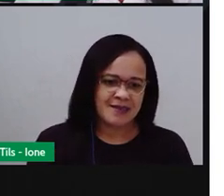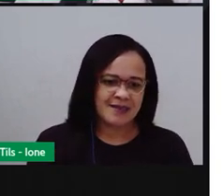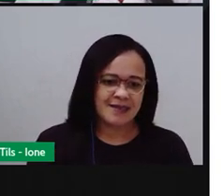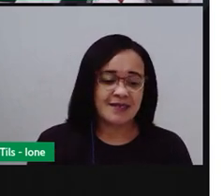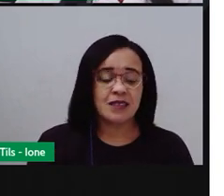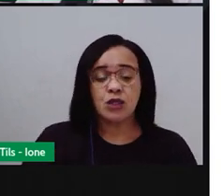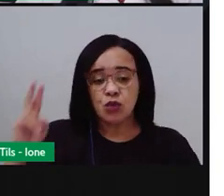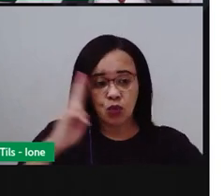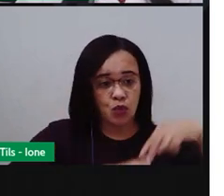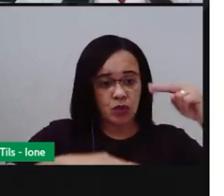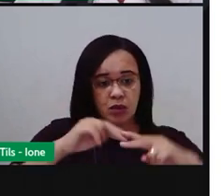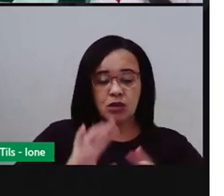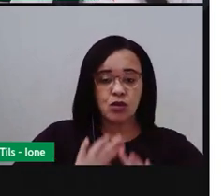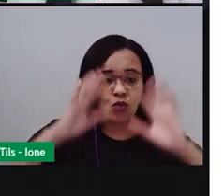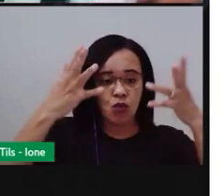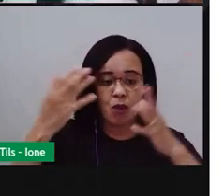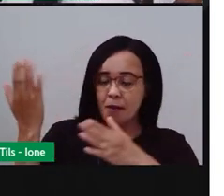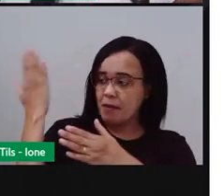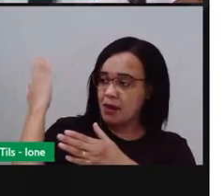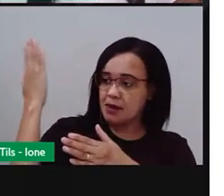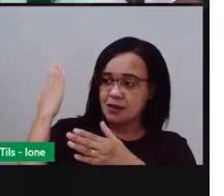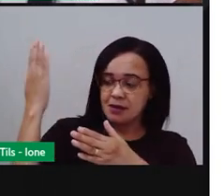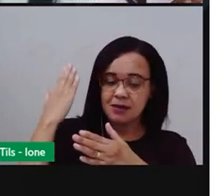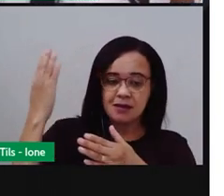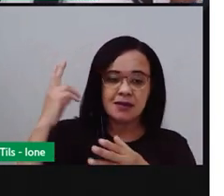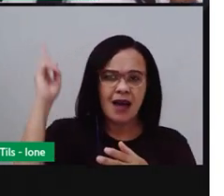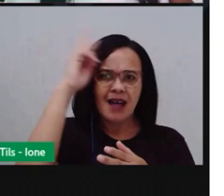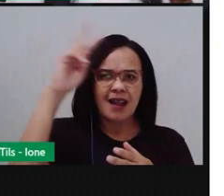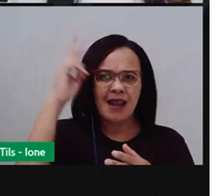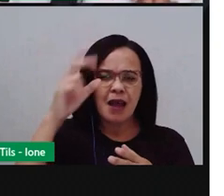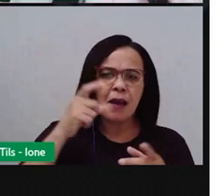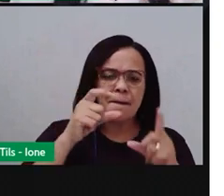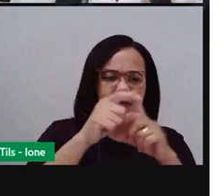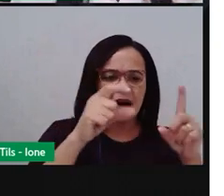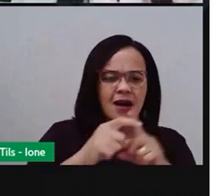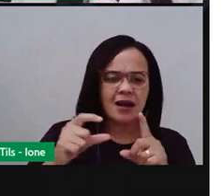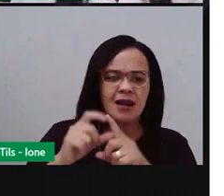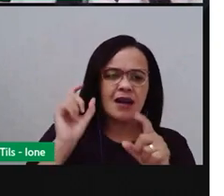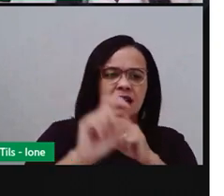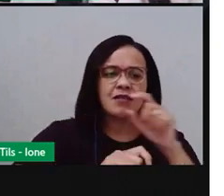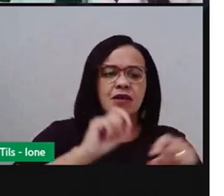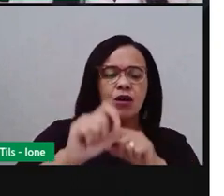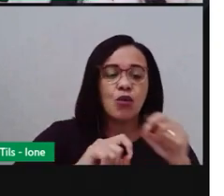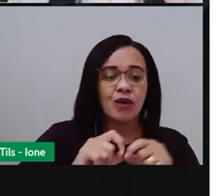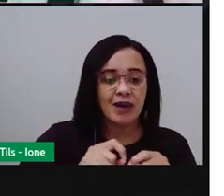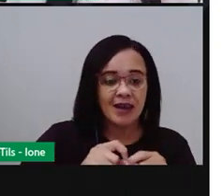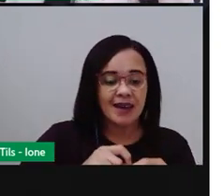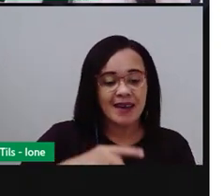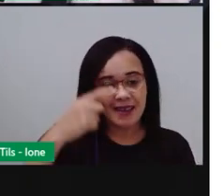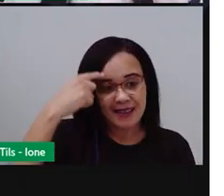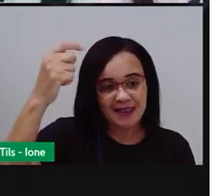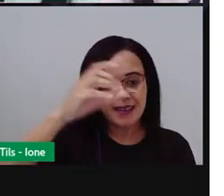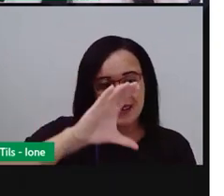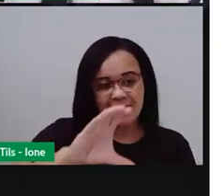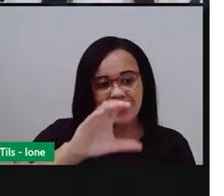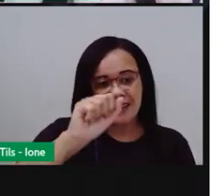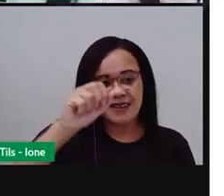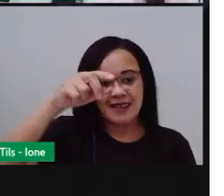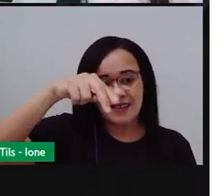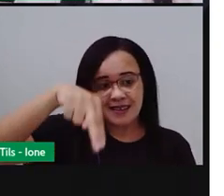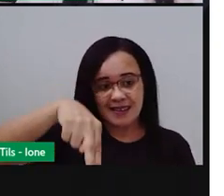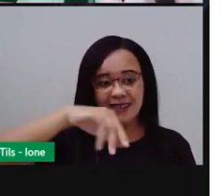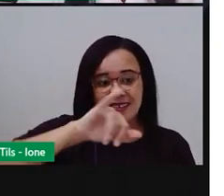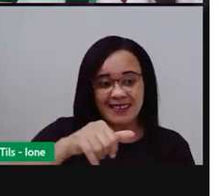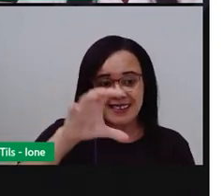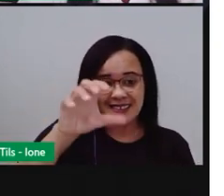no São João do passado, recorda a palavra de ordem. Um por todos para a canjica, todos para o jimipapo,